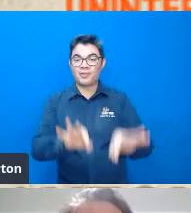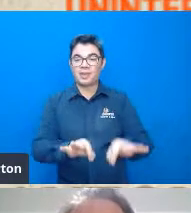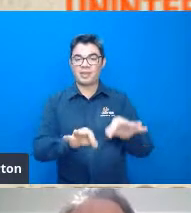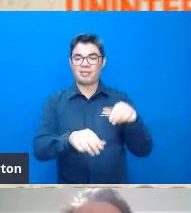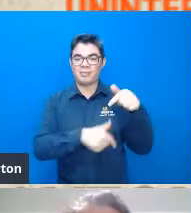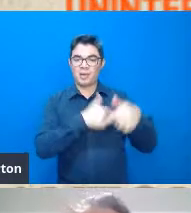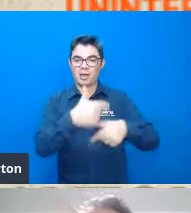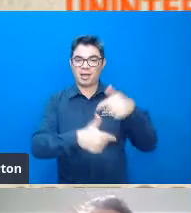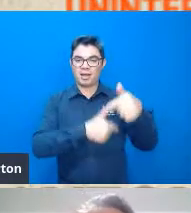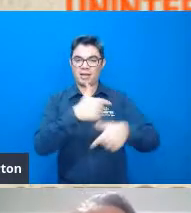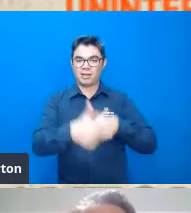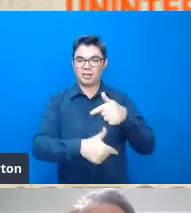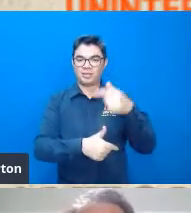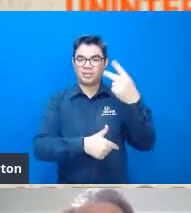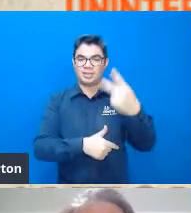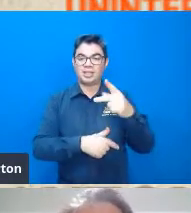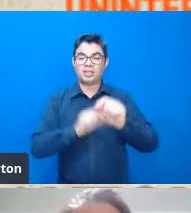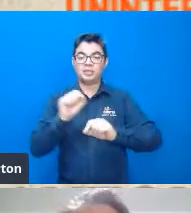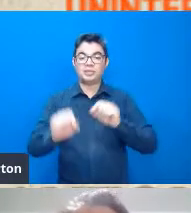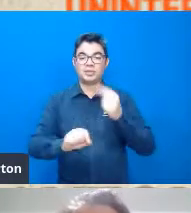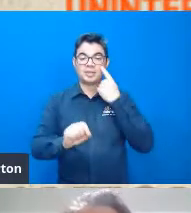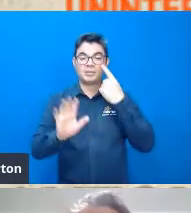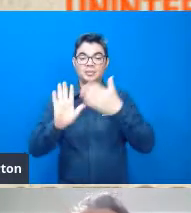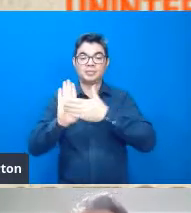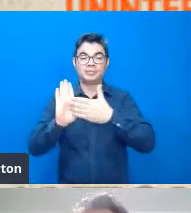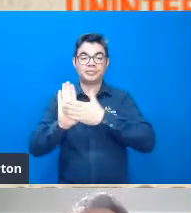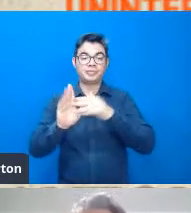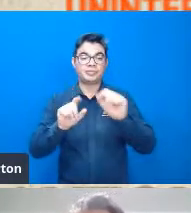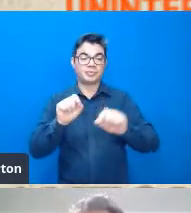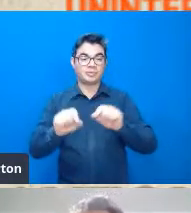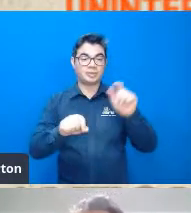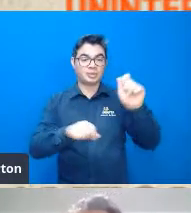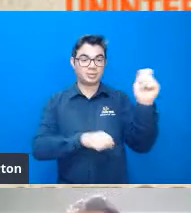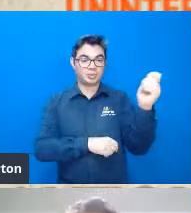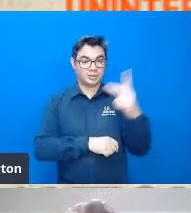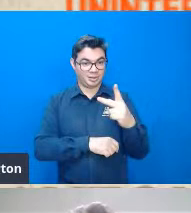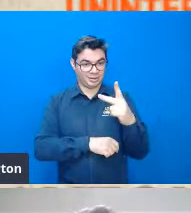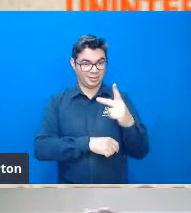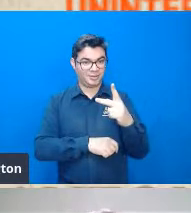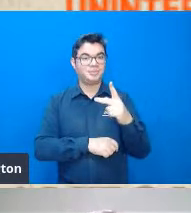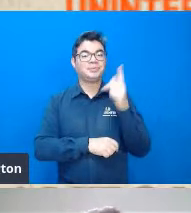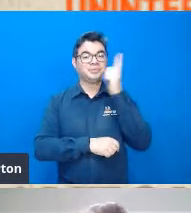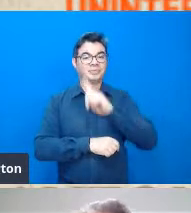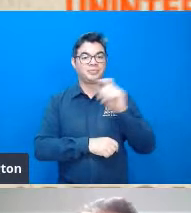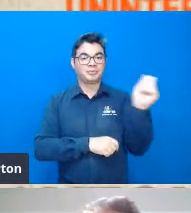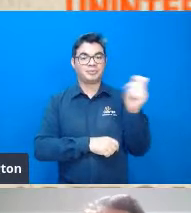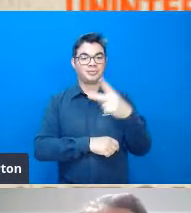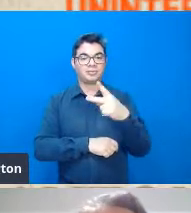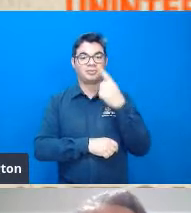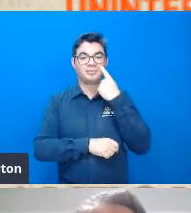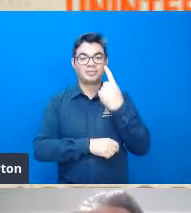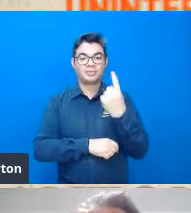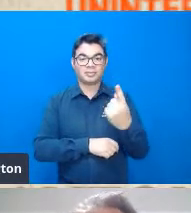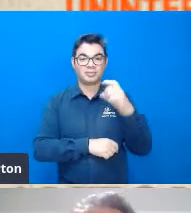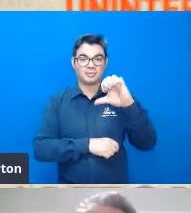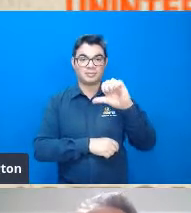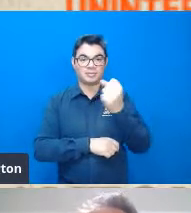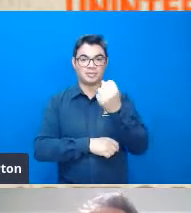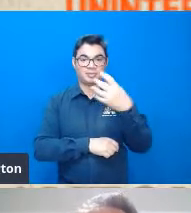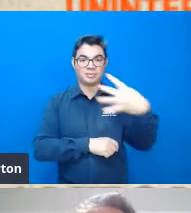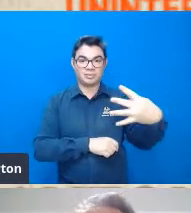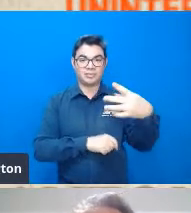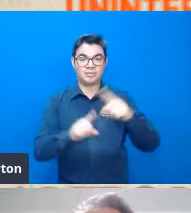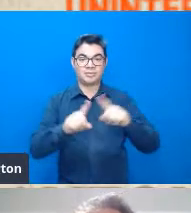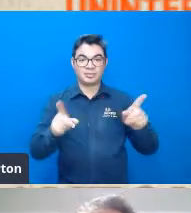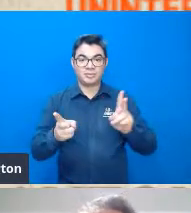fim do que ele estava propondo ele se aposentou pode dar mais uma passada por favor ele se aposentou em 84 mas mesmo